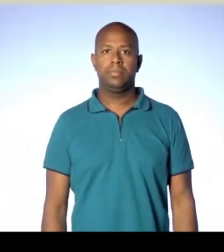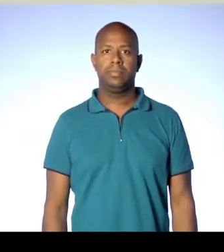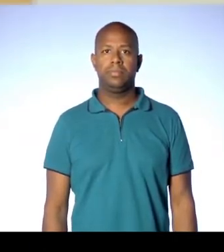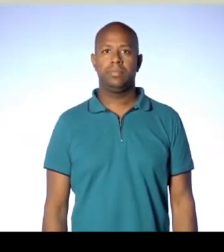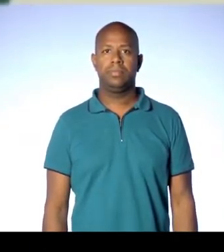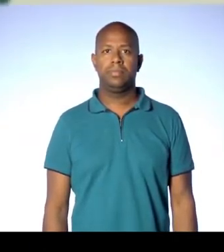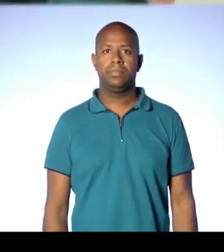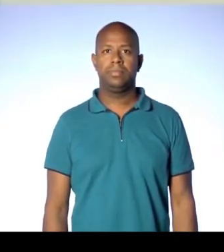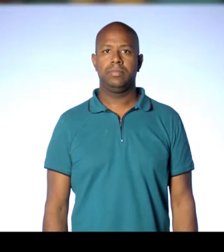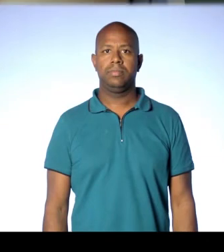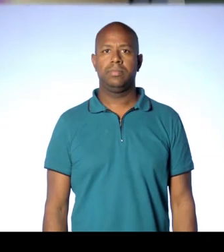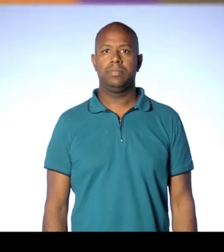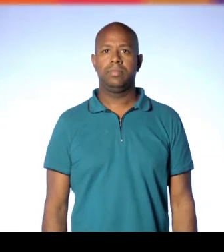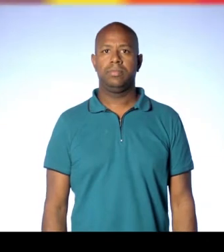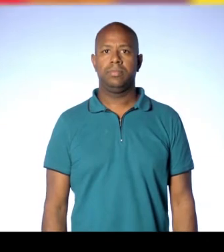lata.